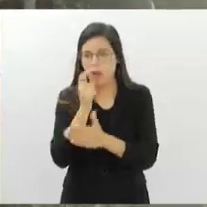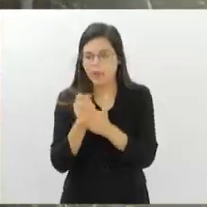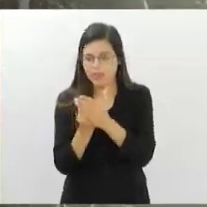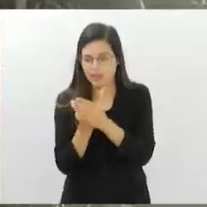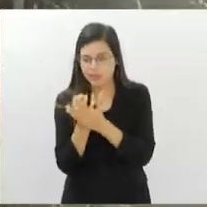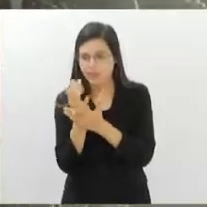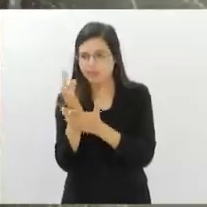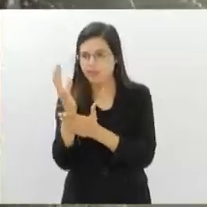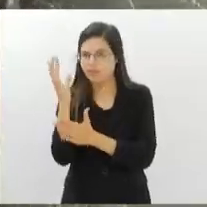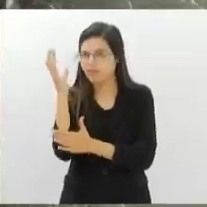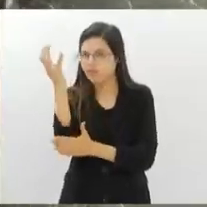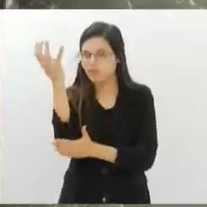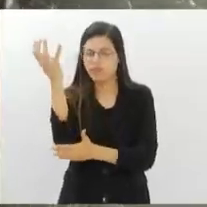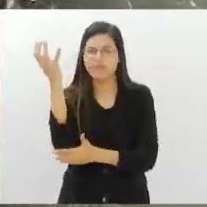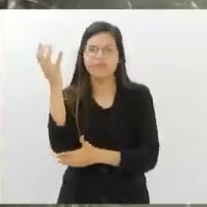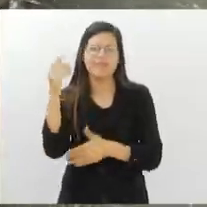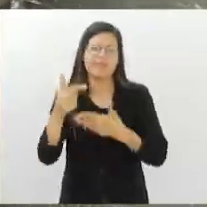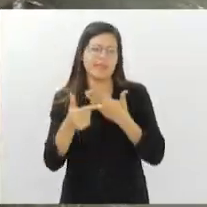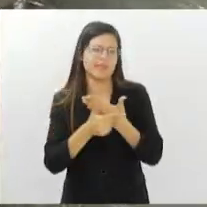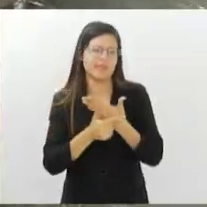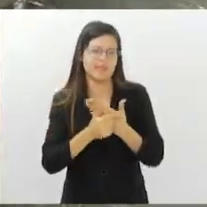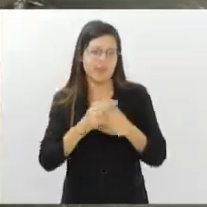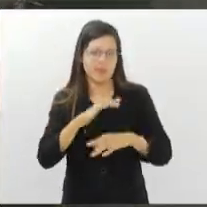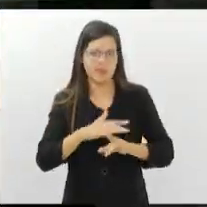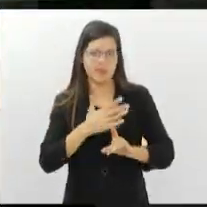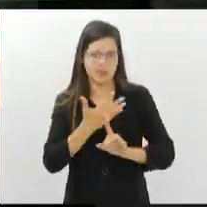e ter a sua função ambiental.